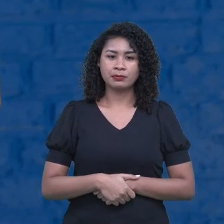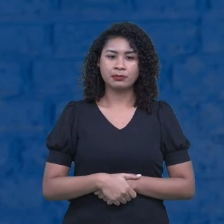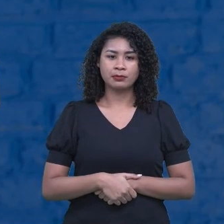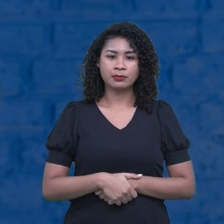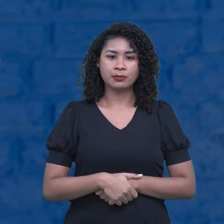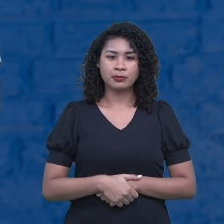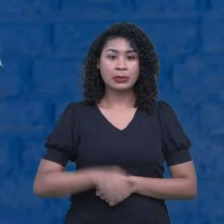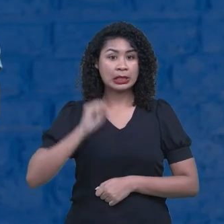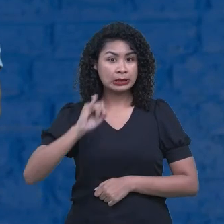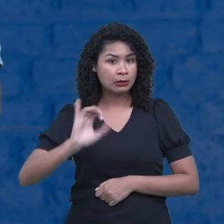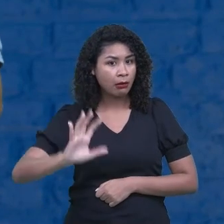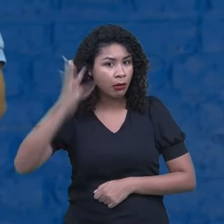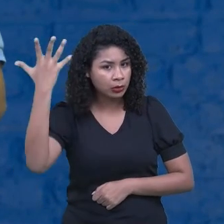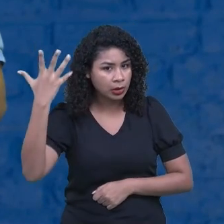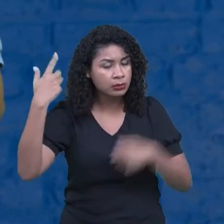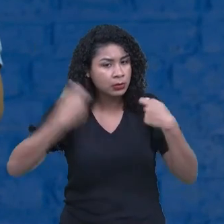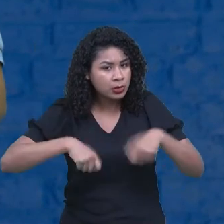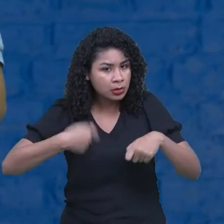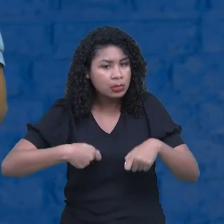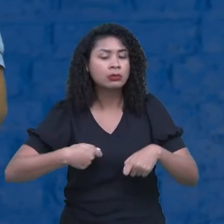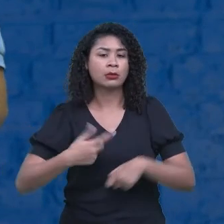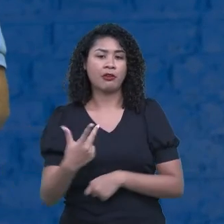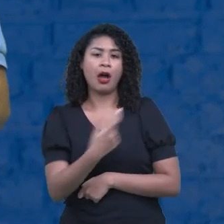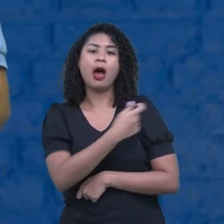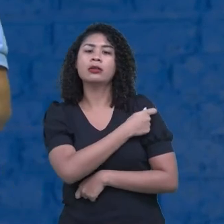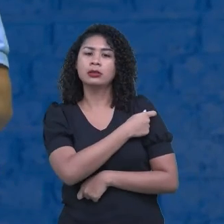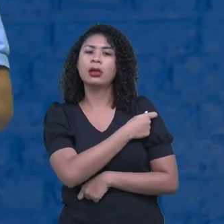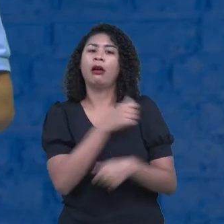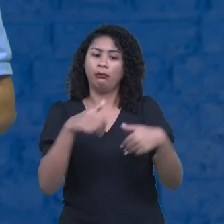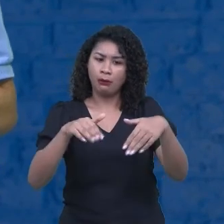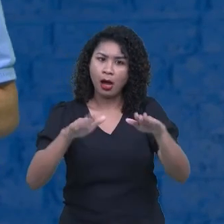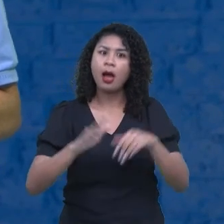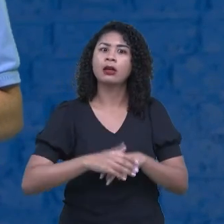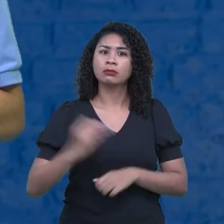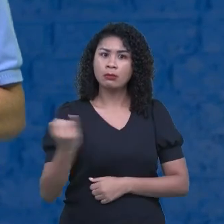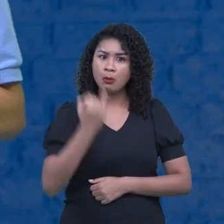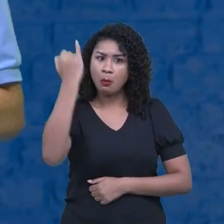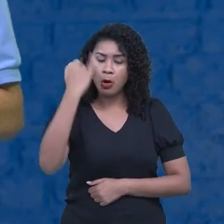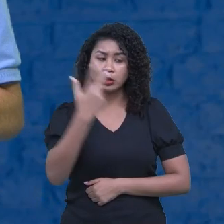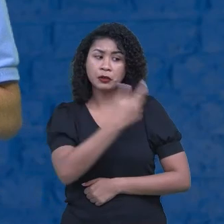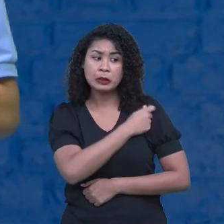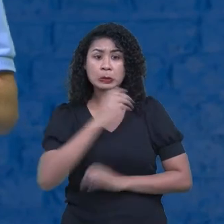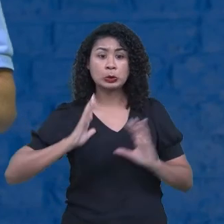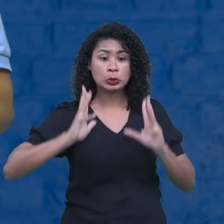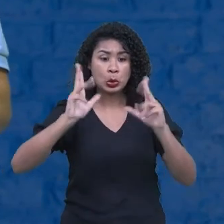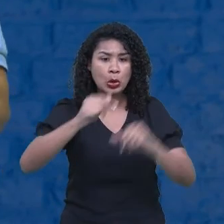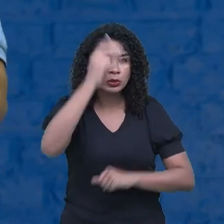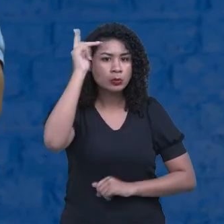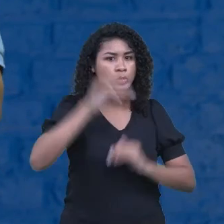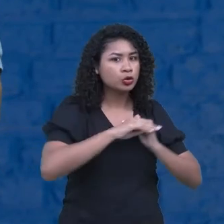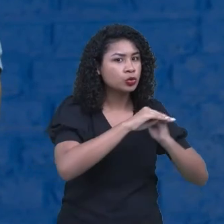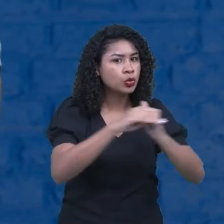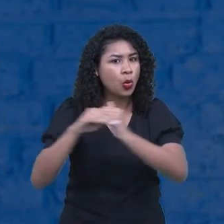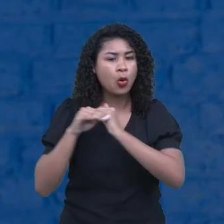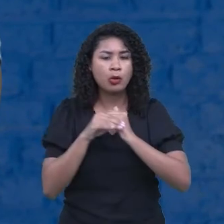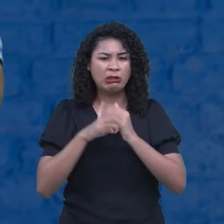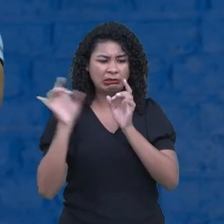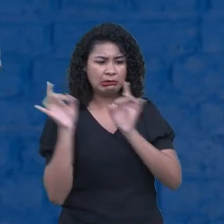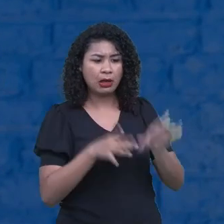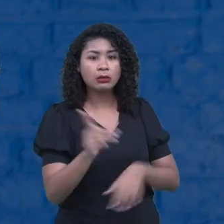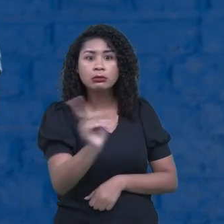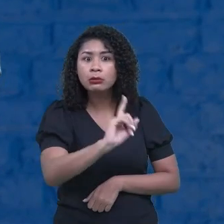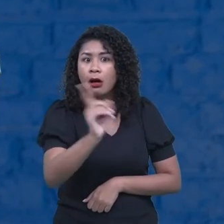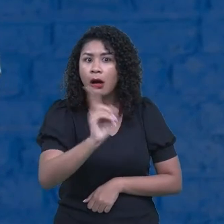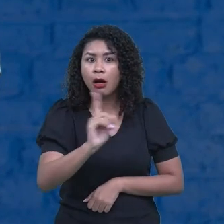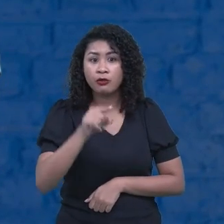vá se vacinar, vacine. A vacina tem que ser para todos. É o que está acontecendo, não deixe, você que é jovem, já